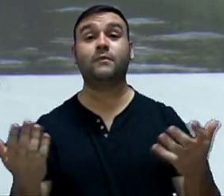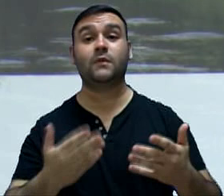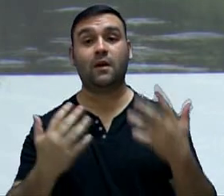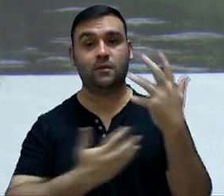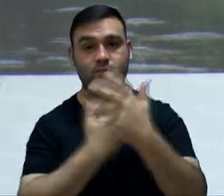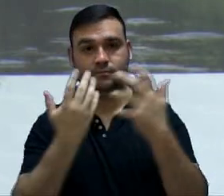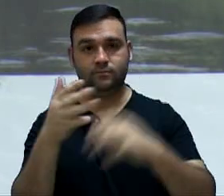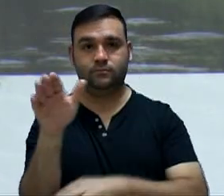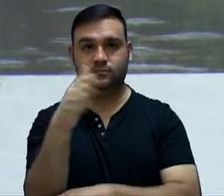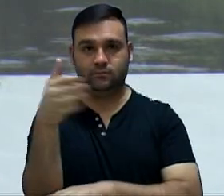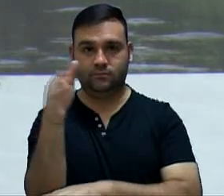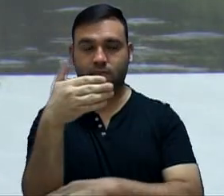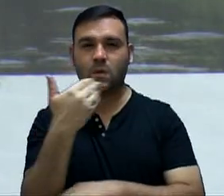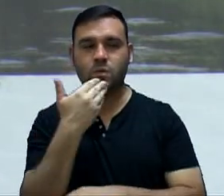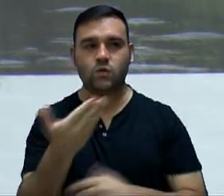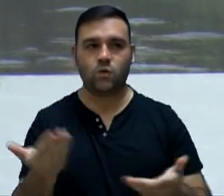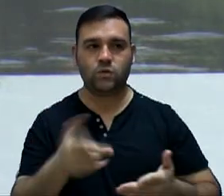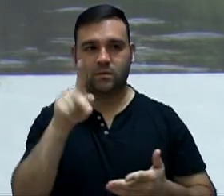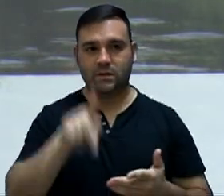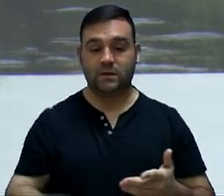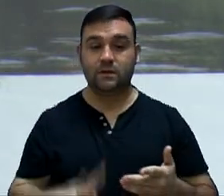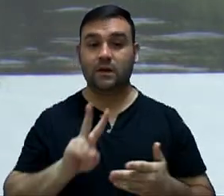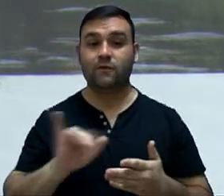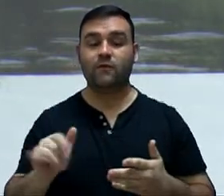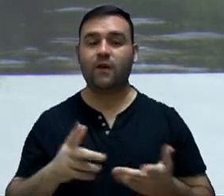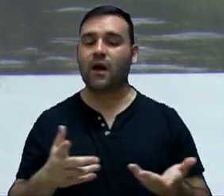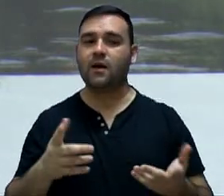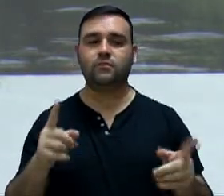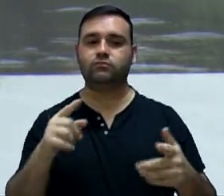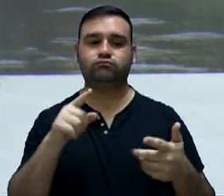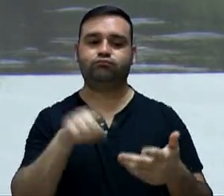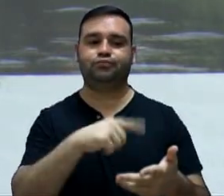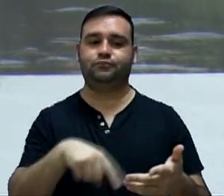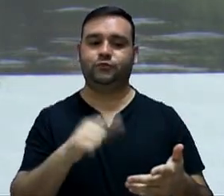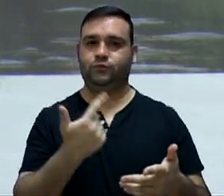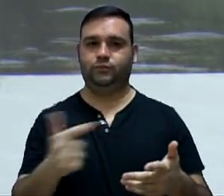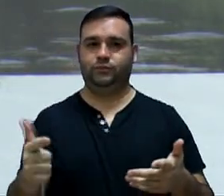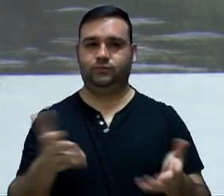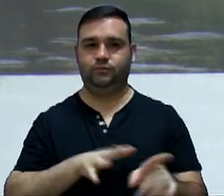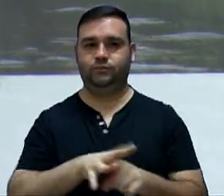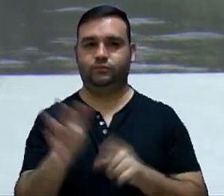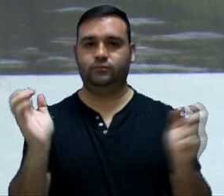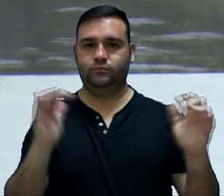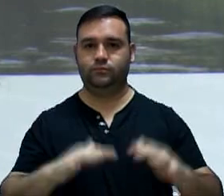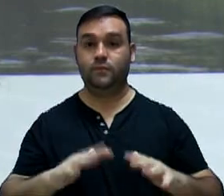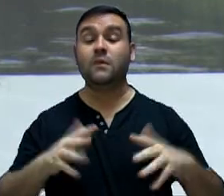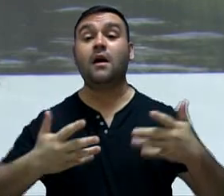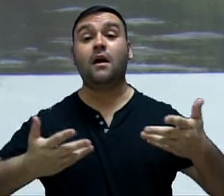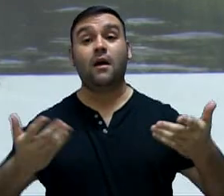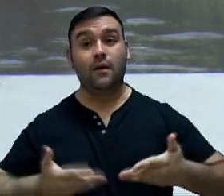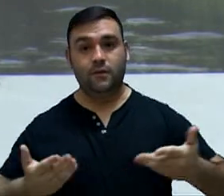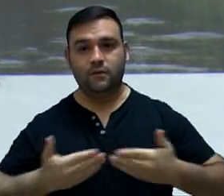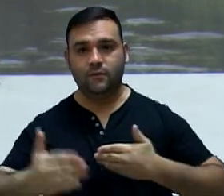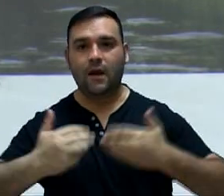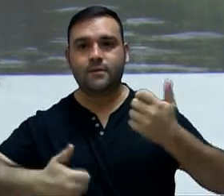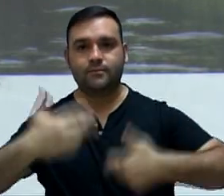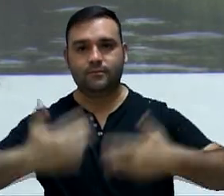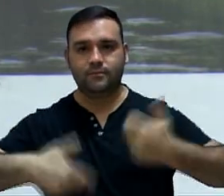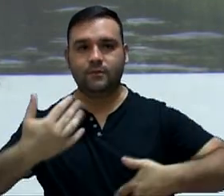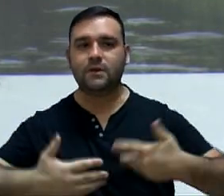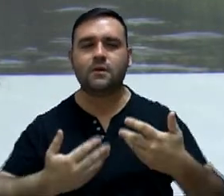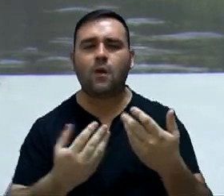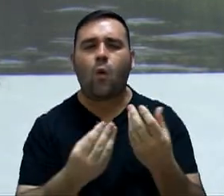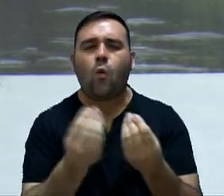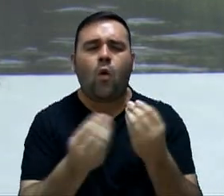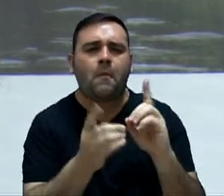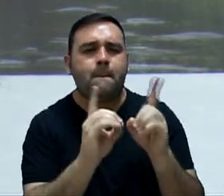nacional a pedido desta presidência será suprimido desta audiência pública. E agora passaremos à explicação de como